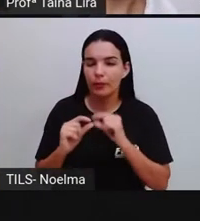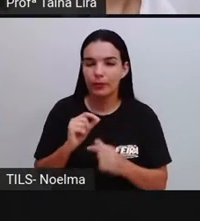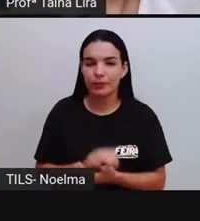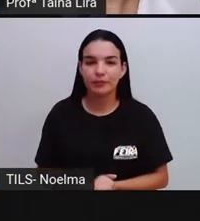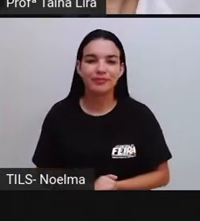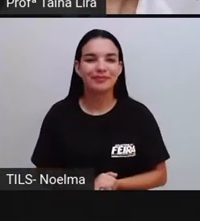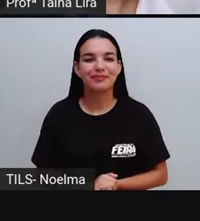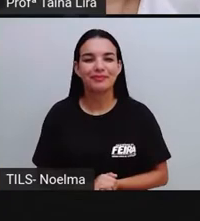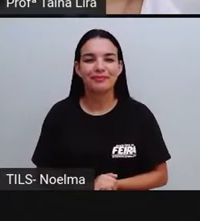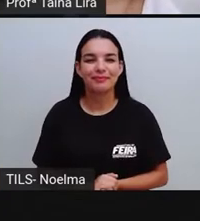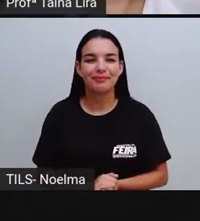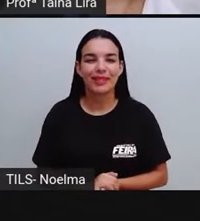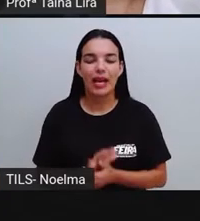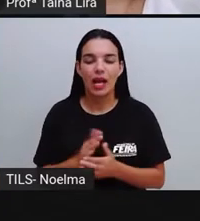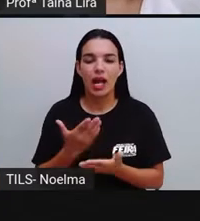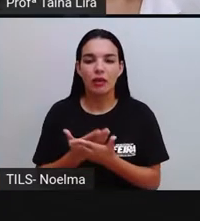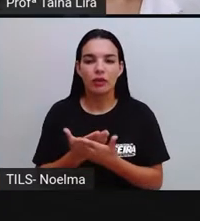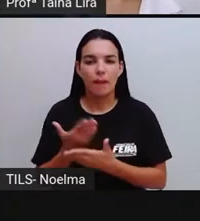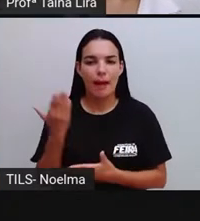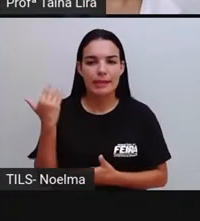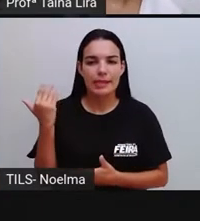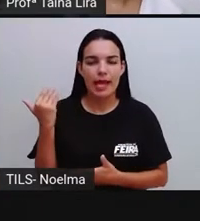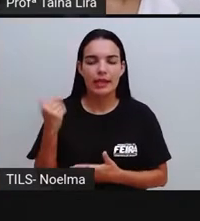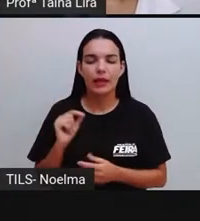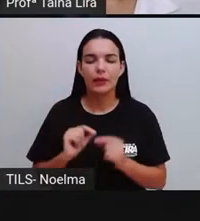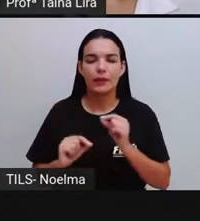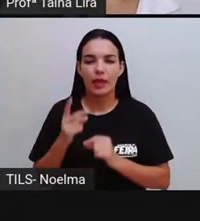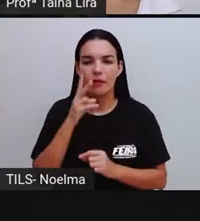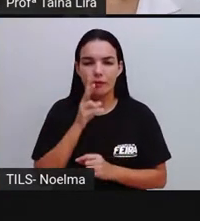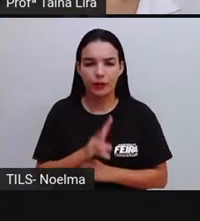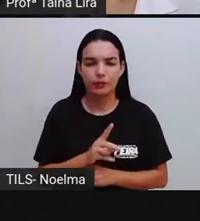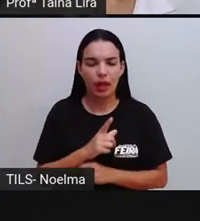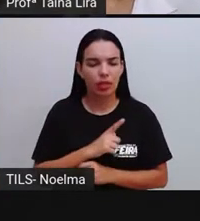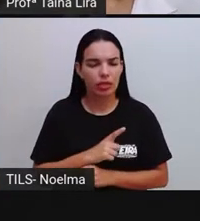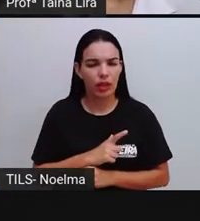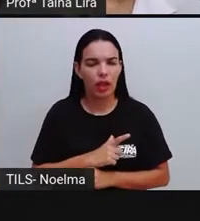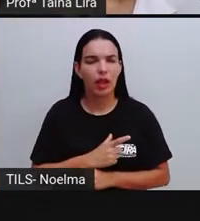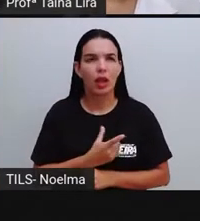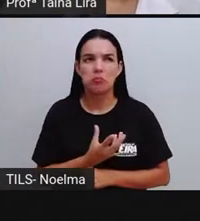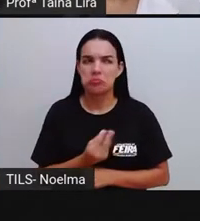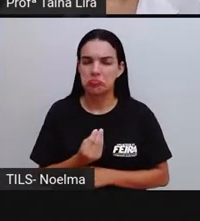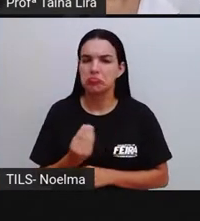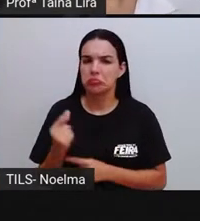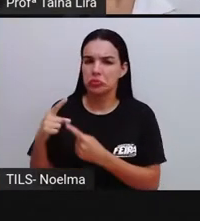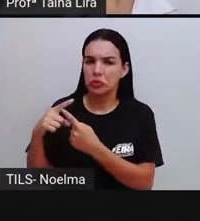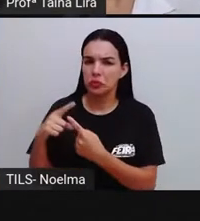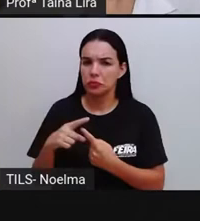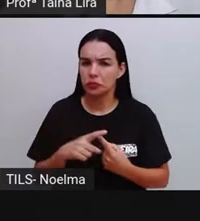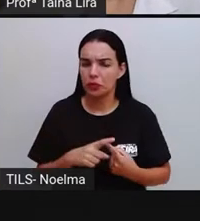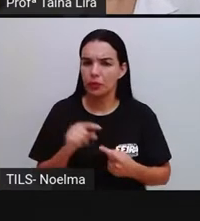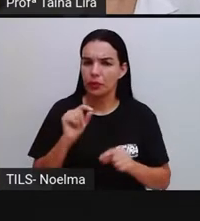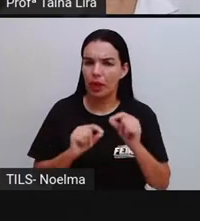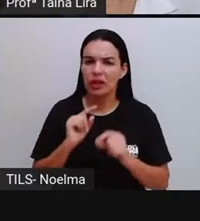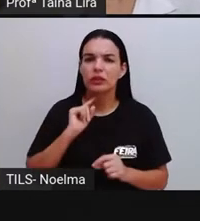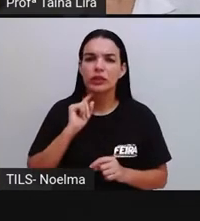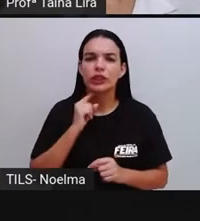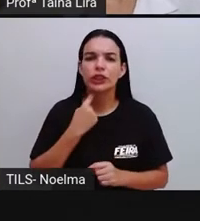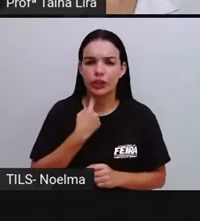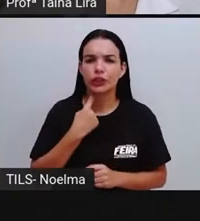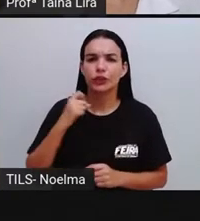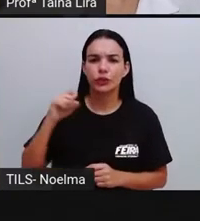Primeiro, nós vimos na nossa aula passada que existem vários tipos, né? De lixo. Então, a gente fala